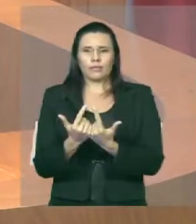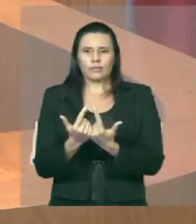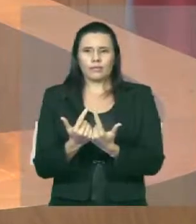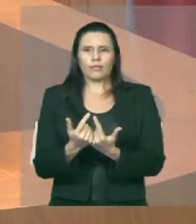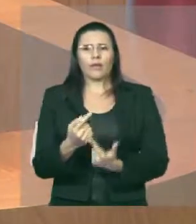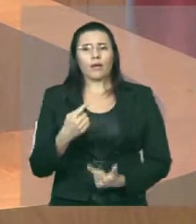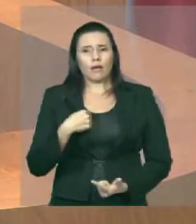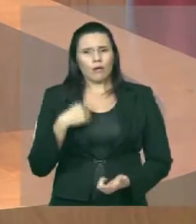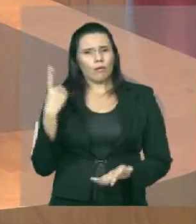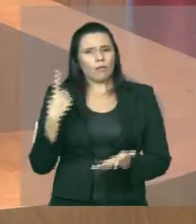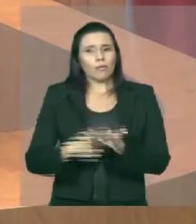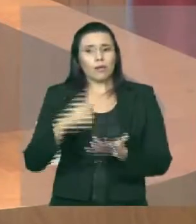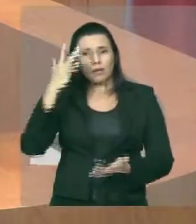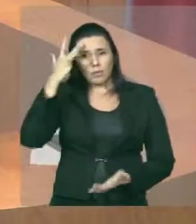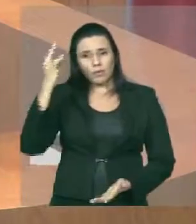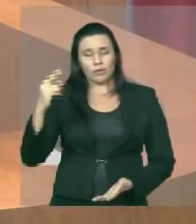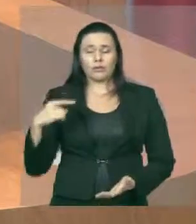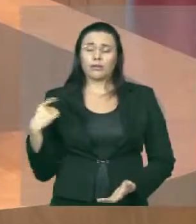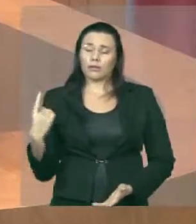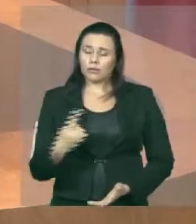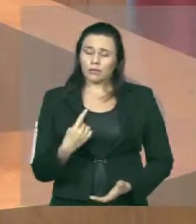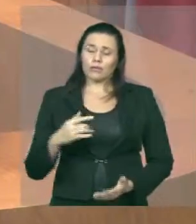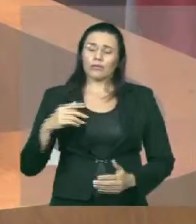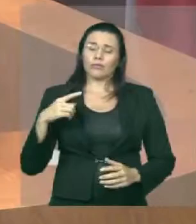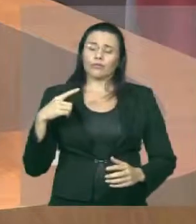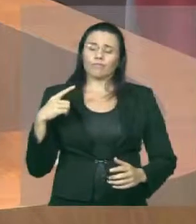Aqui está a foto do alojamento.